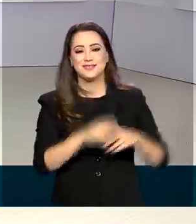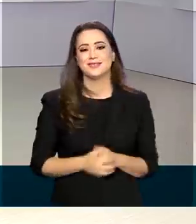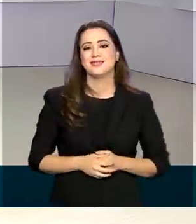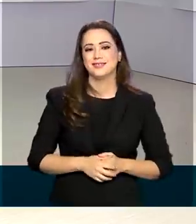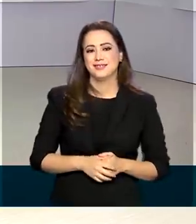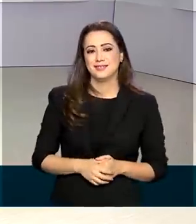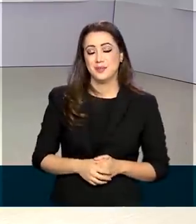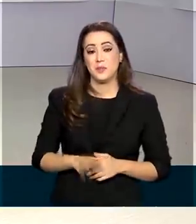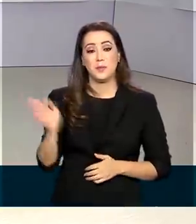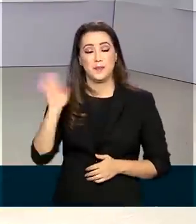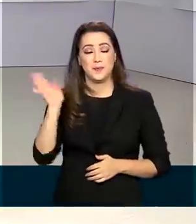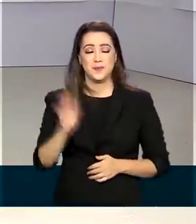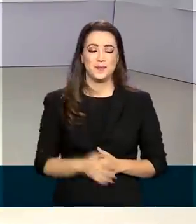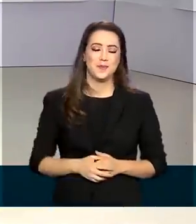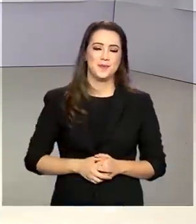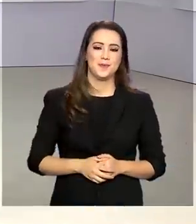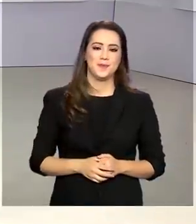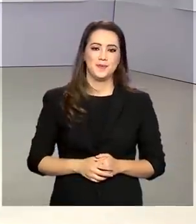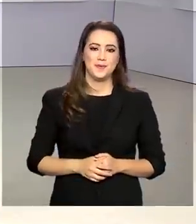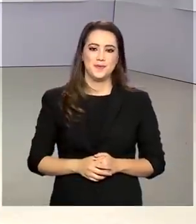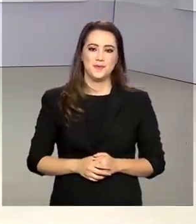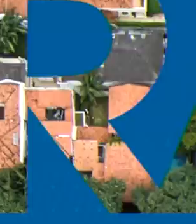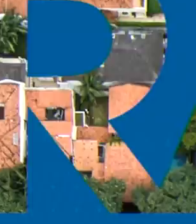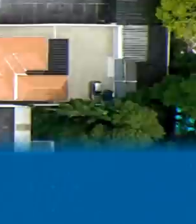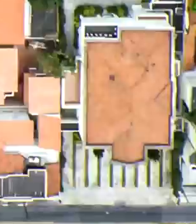redes sociais. Até a próxima edição. Tchau!